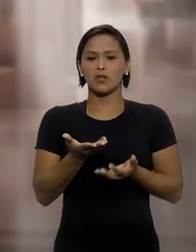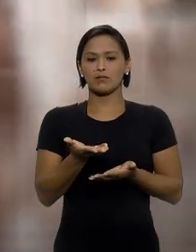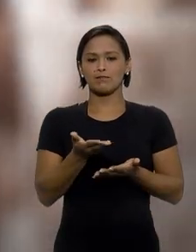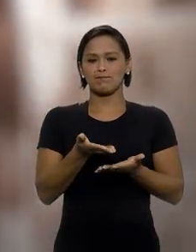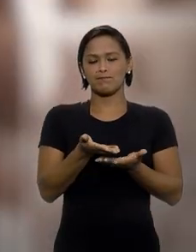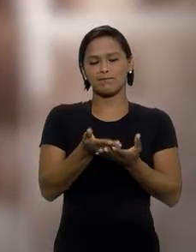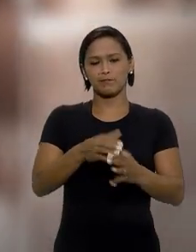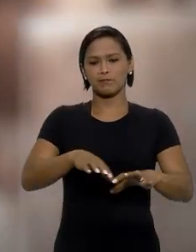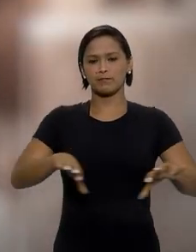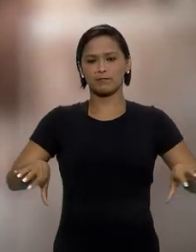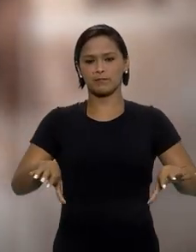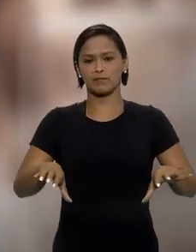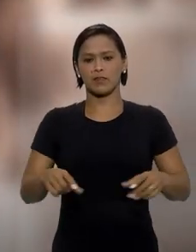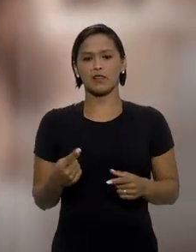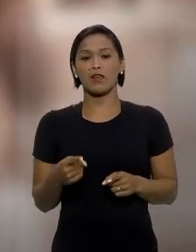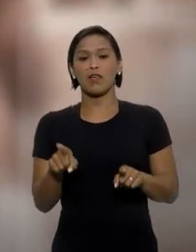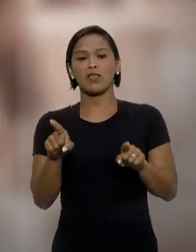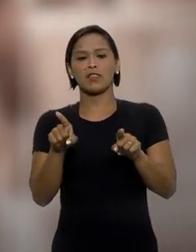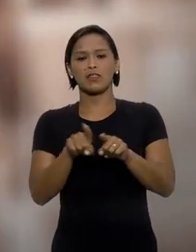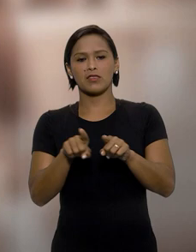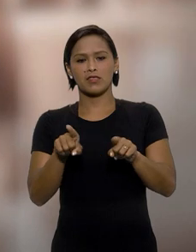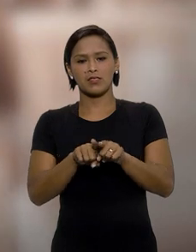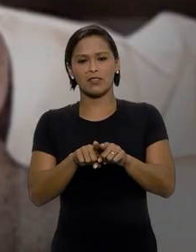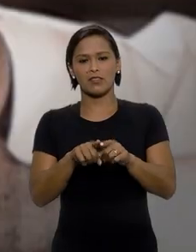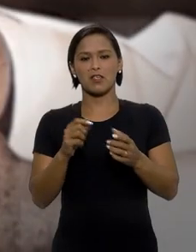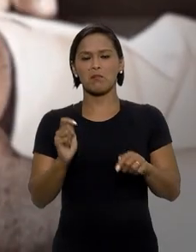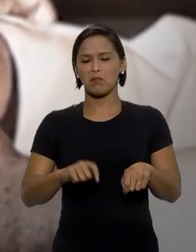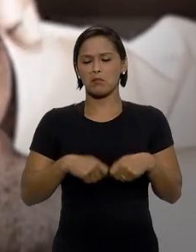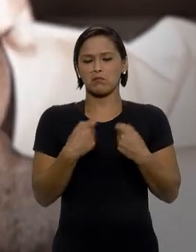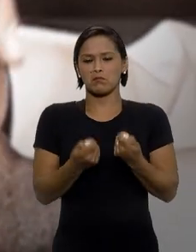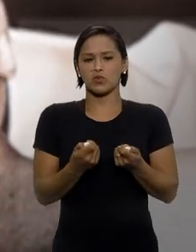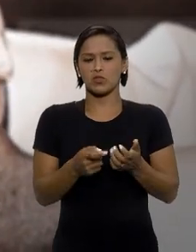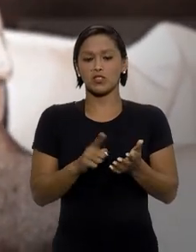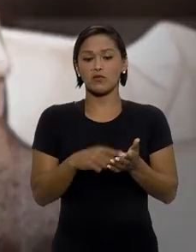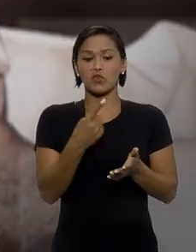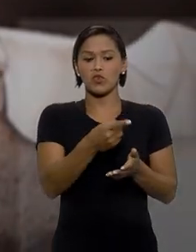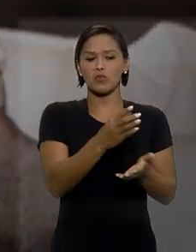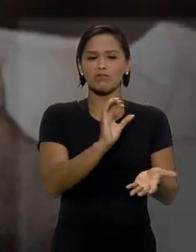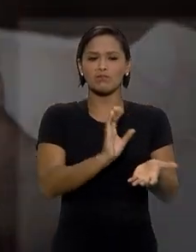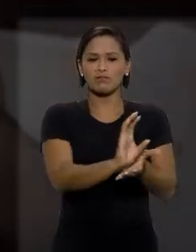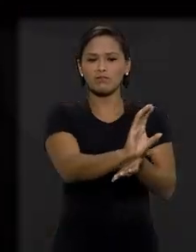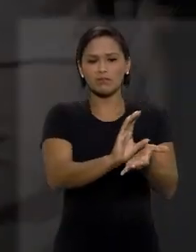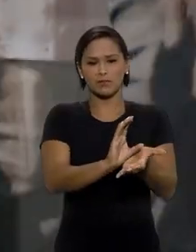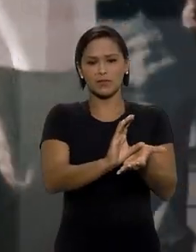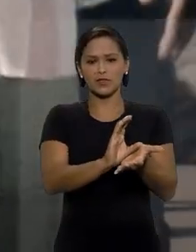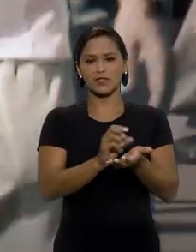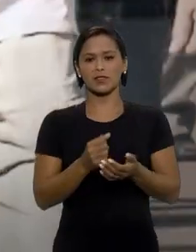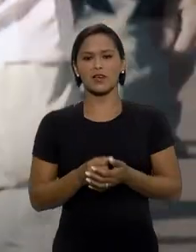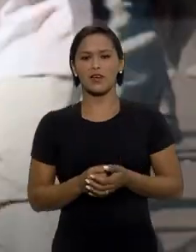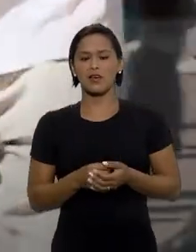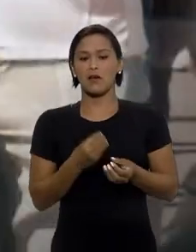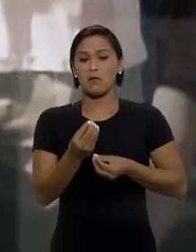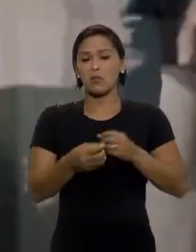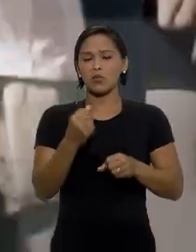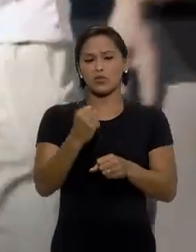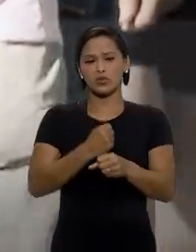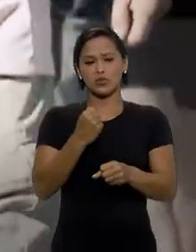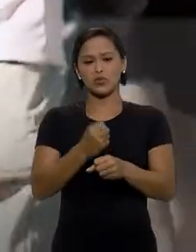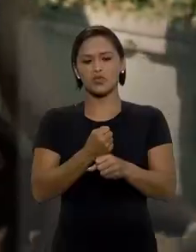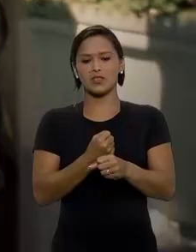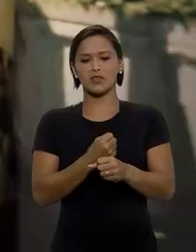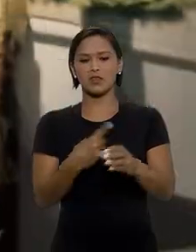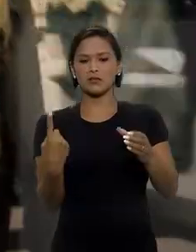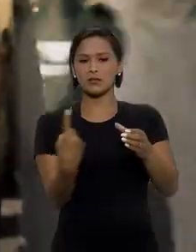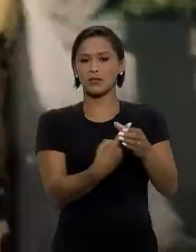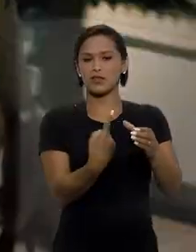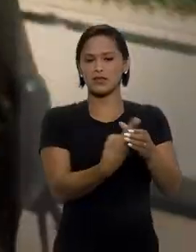Quando há uma separação, além da divisão de bens, há também a possibilidade de um dos cônjuges receber pensão, se ele tiver sido, durante